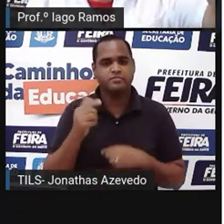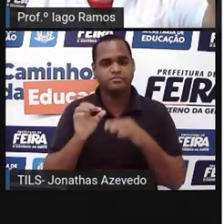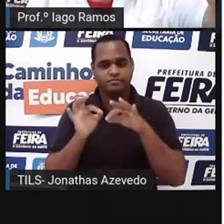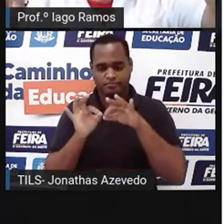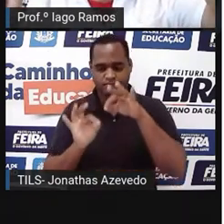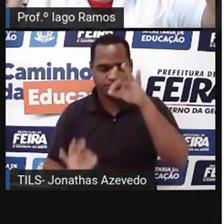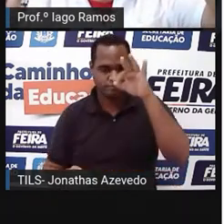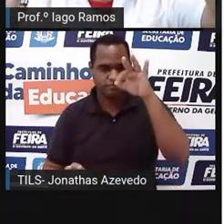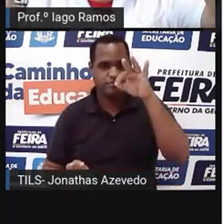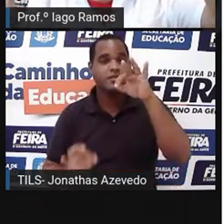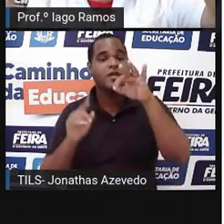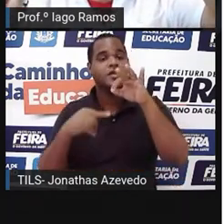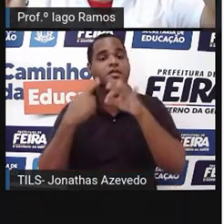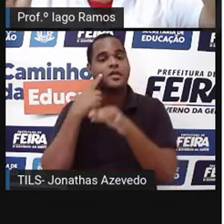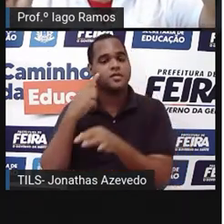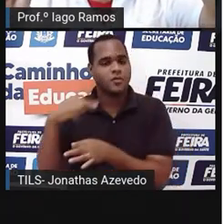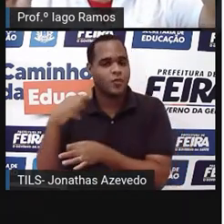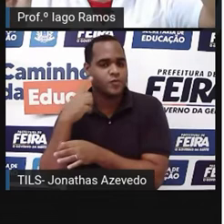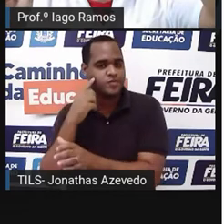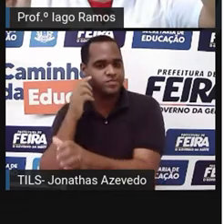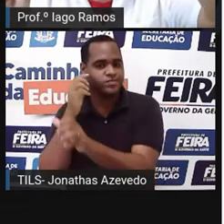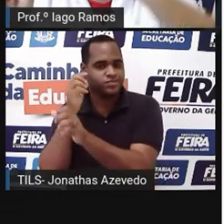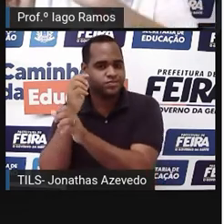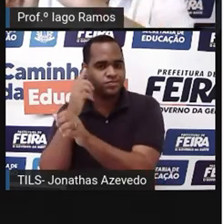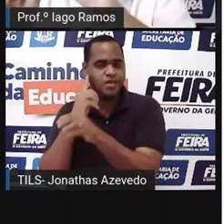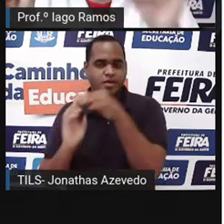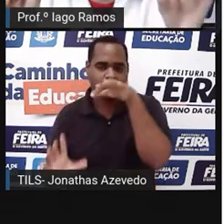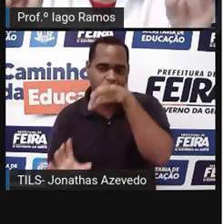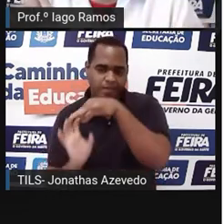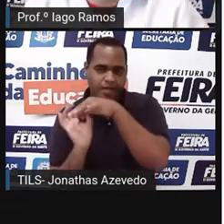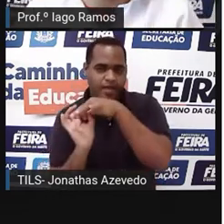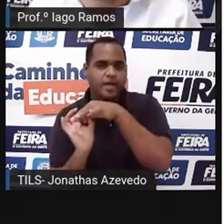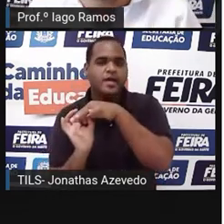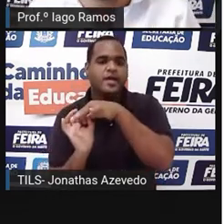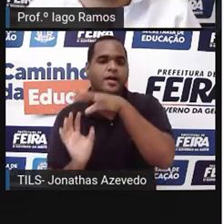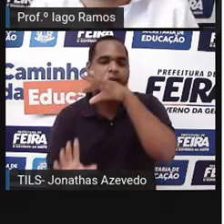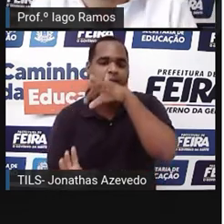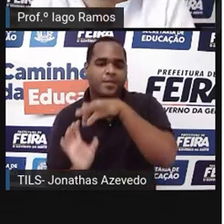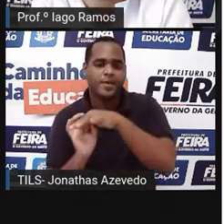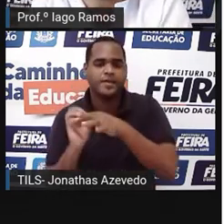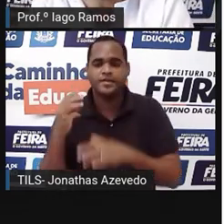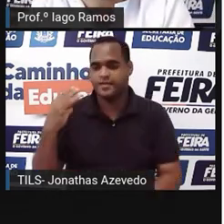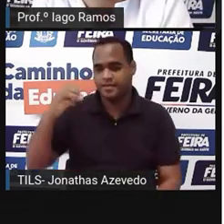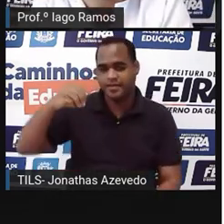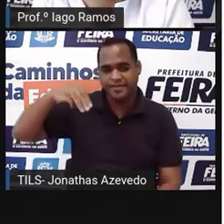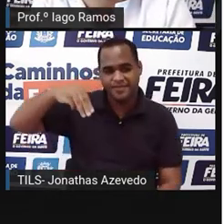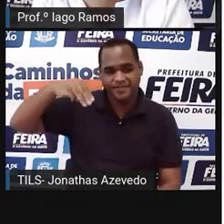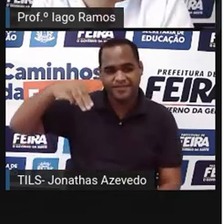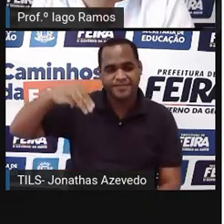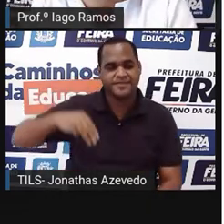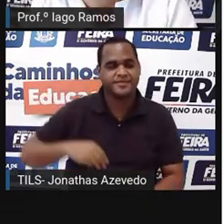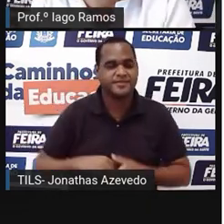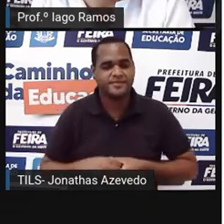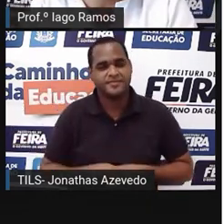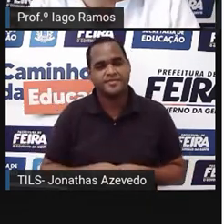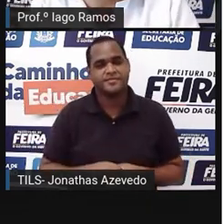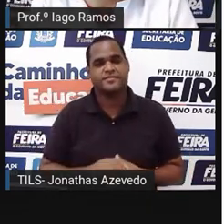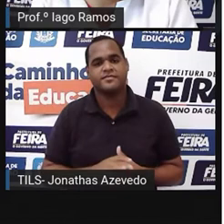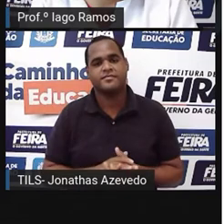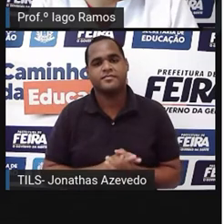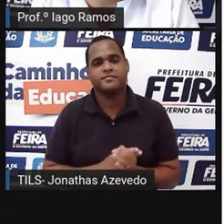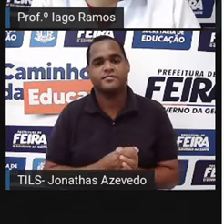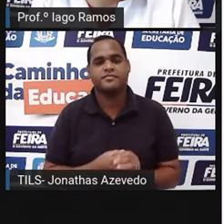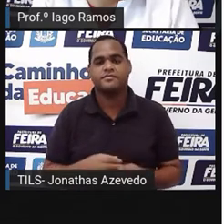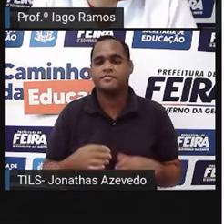daqui, né, da onde ele foi fixado até a antena, 30 metros, tá bom? Qual é a